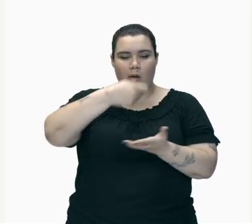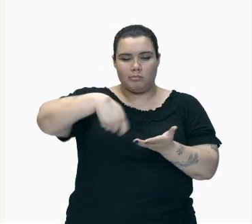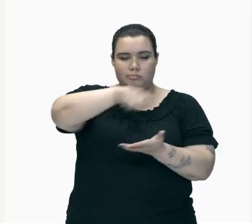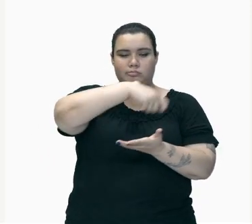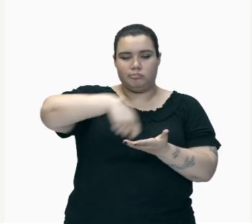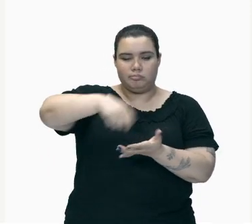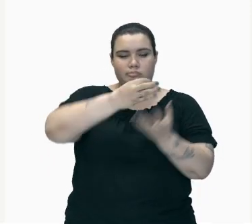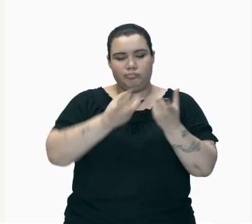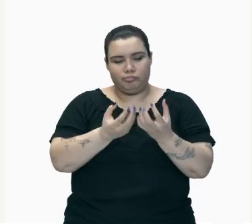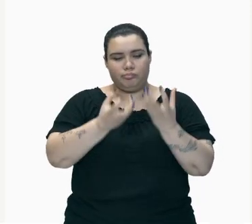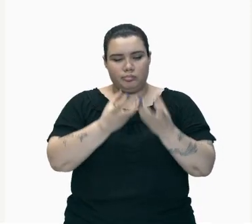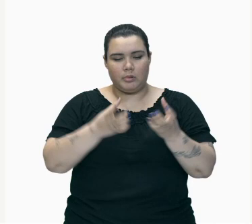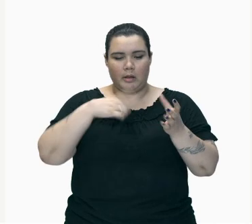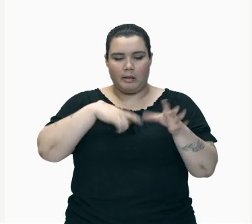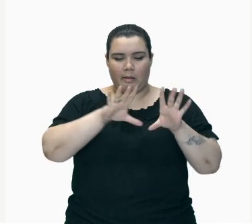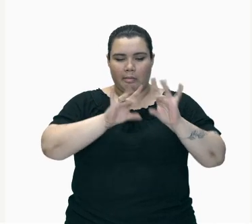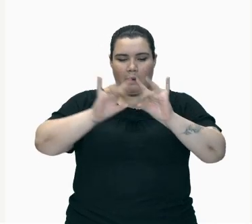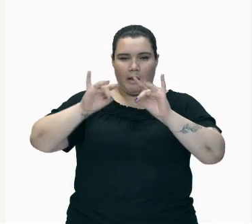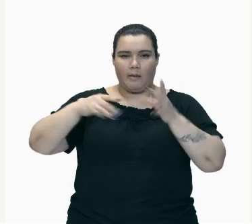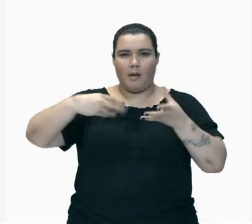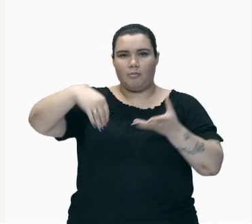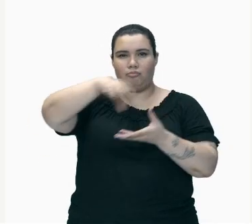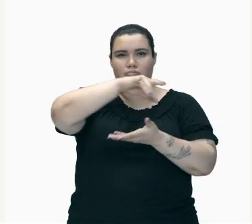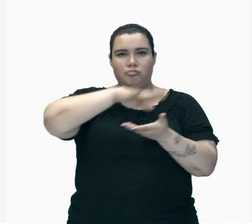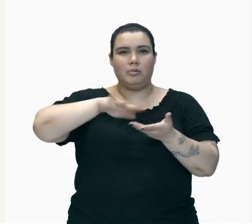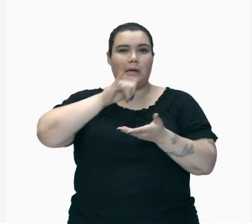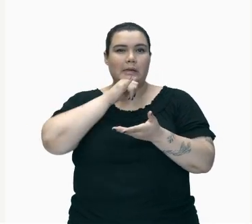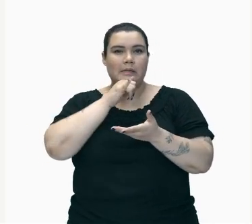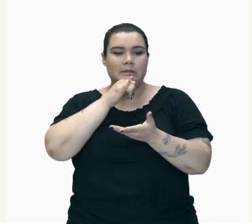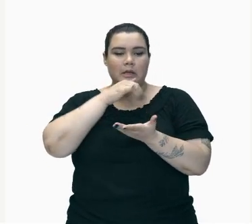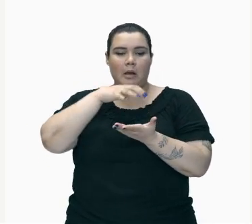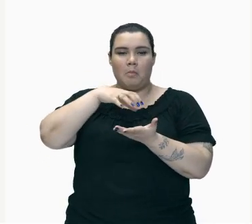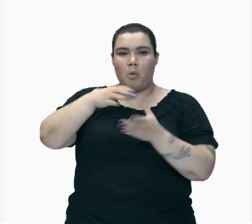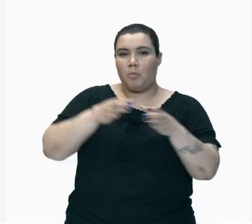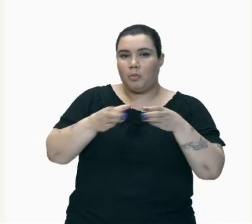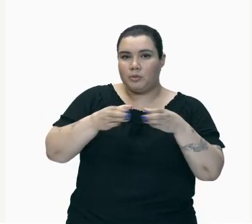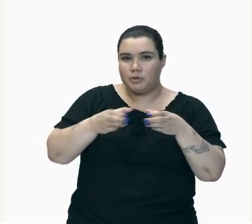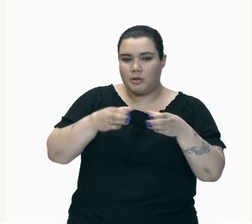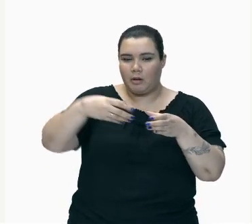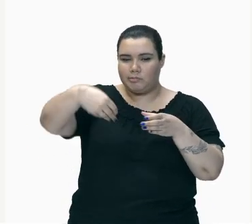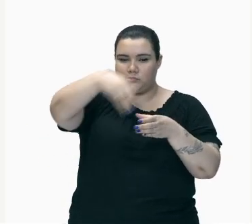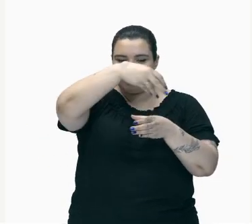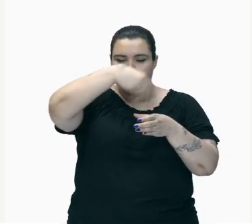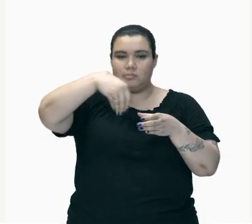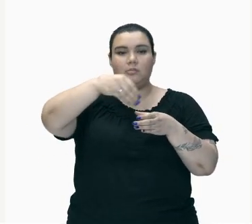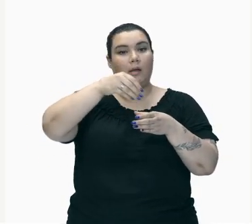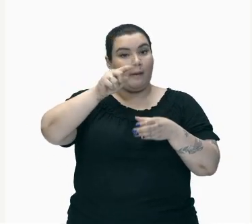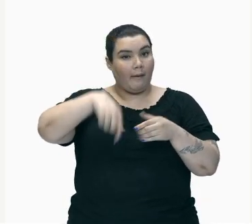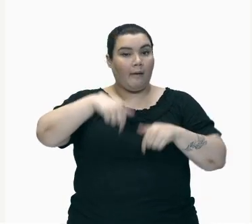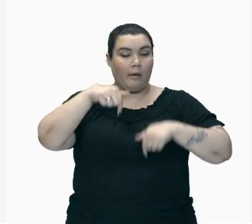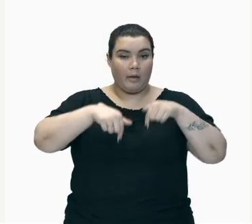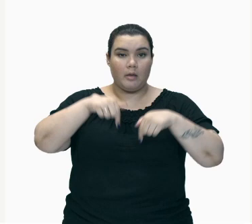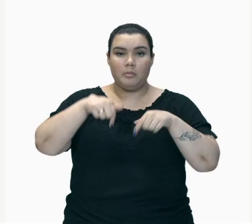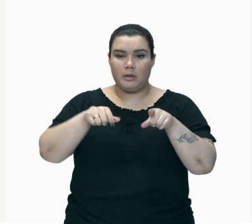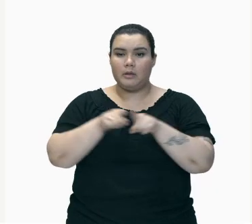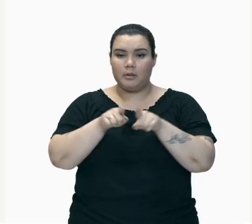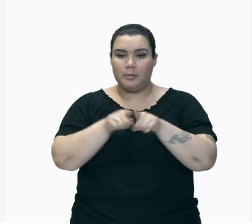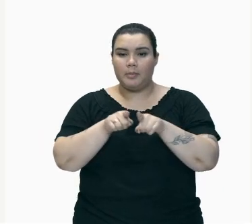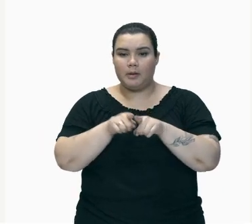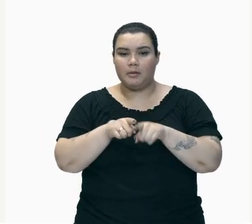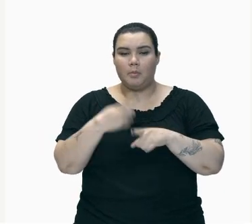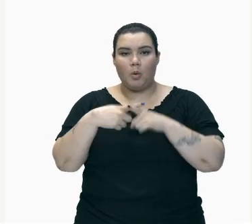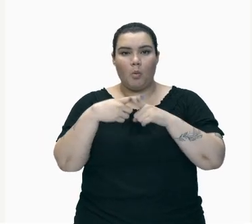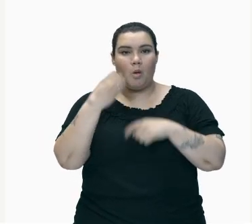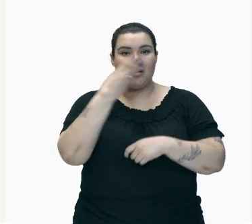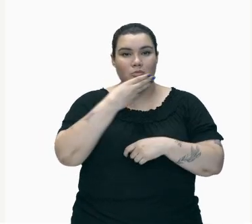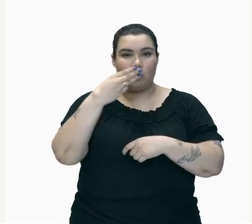Pudim Também É Uma Reação Química Que Tá Aquecendo Carbono Aí Do Açúcar Tá